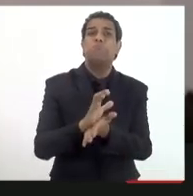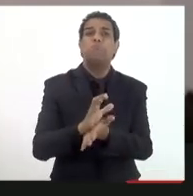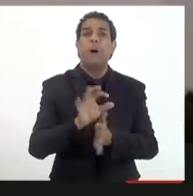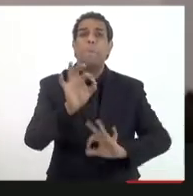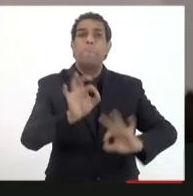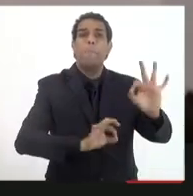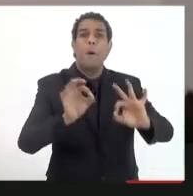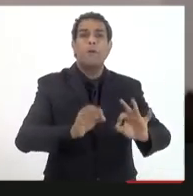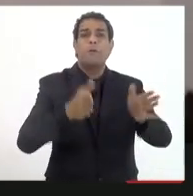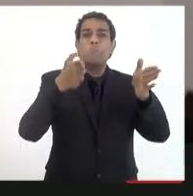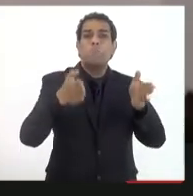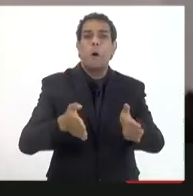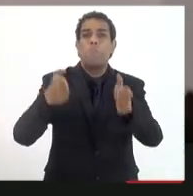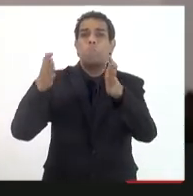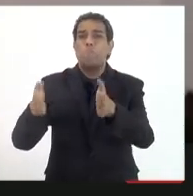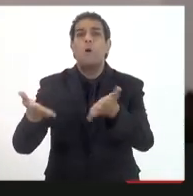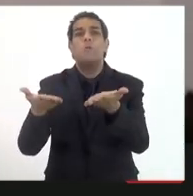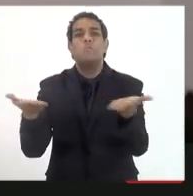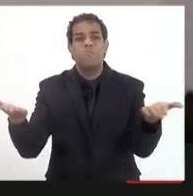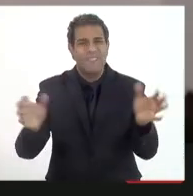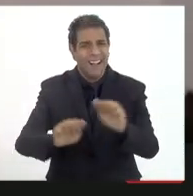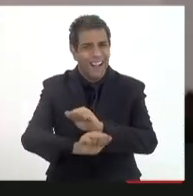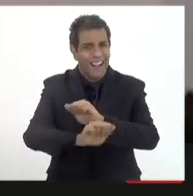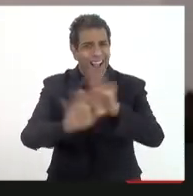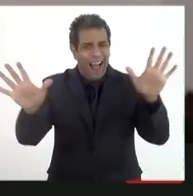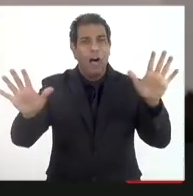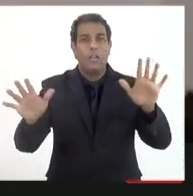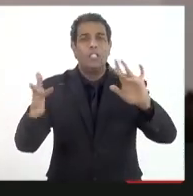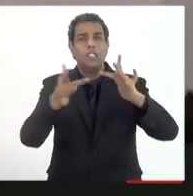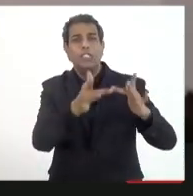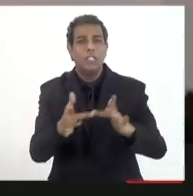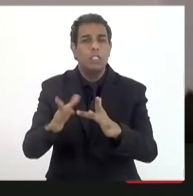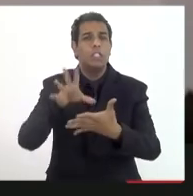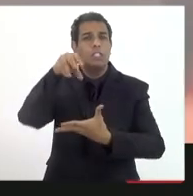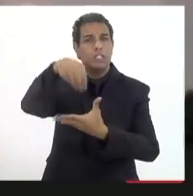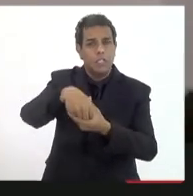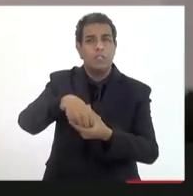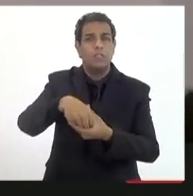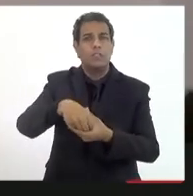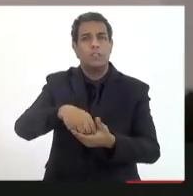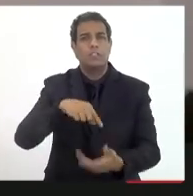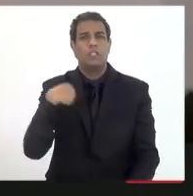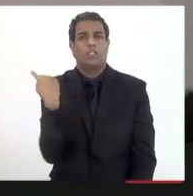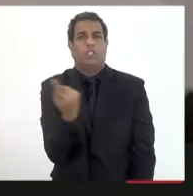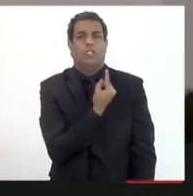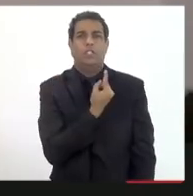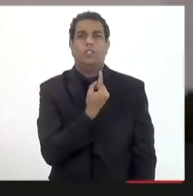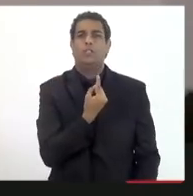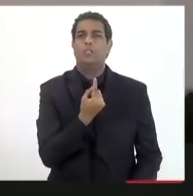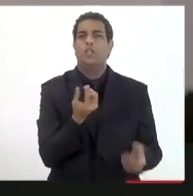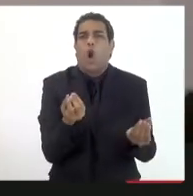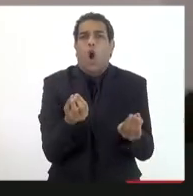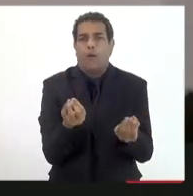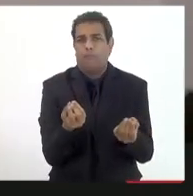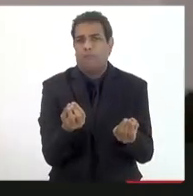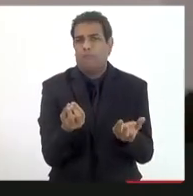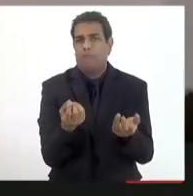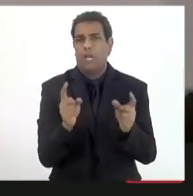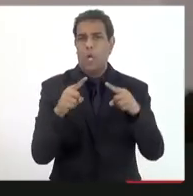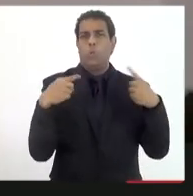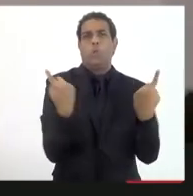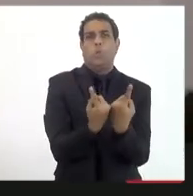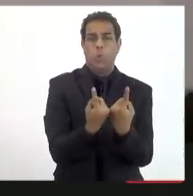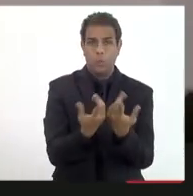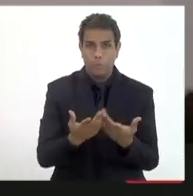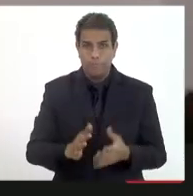projetos de investimento é ficar clara essa vinculação que eu acho que é o consenso aqui da reunião de vincular